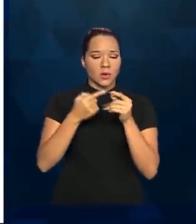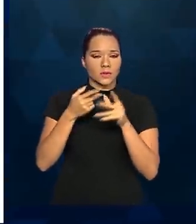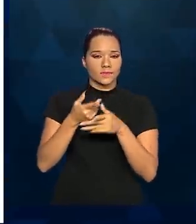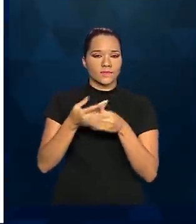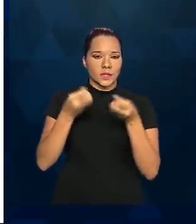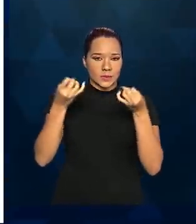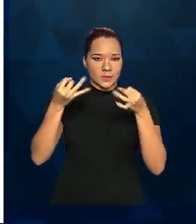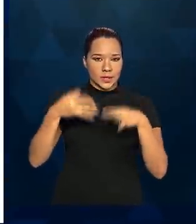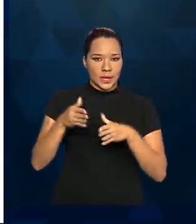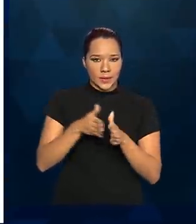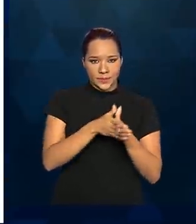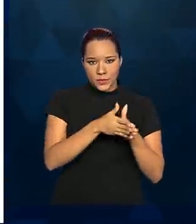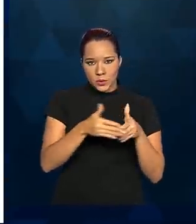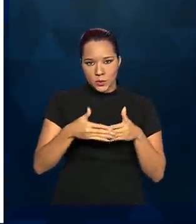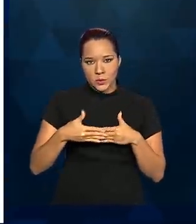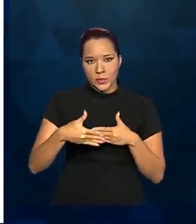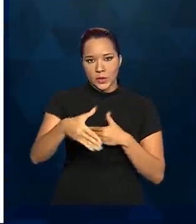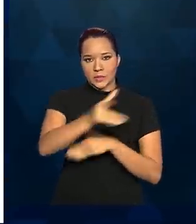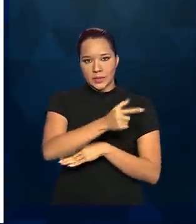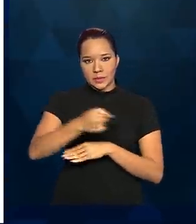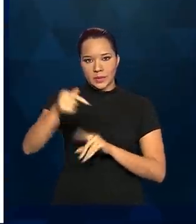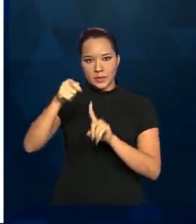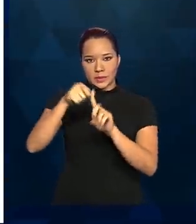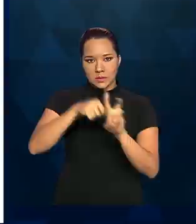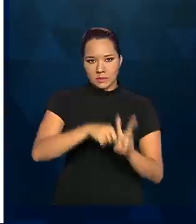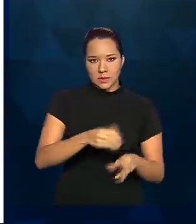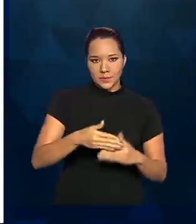ao longo das próximas semanas e meses.